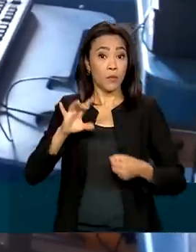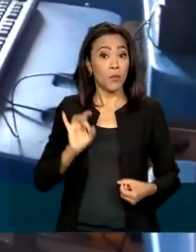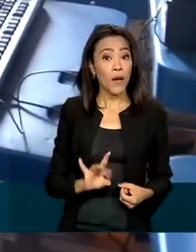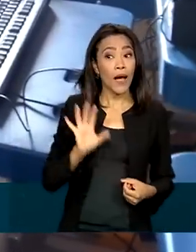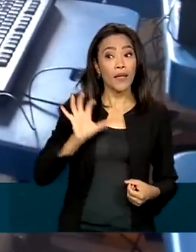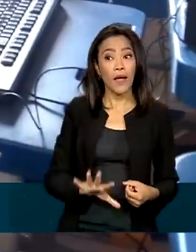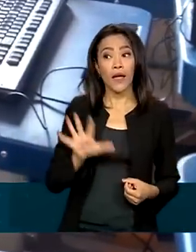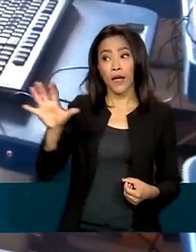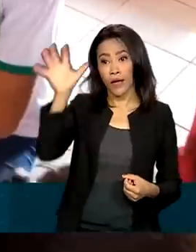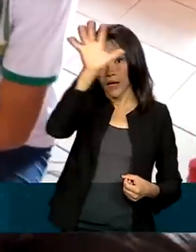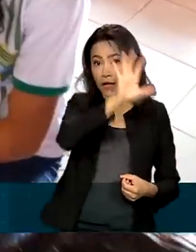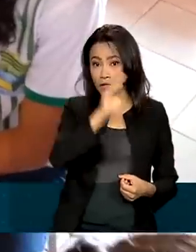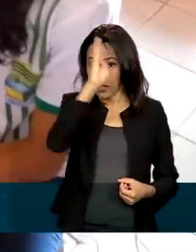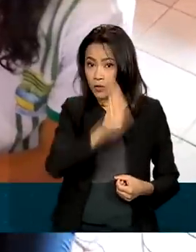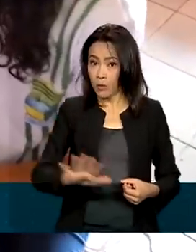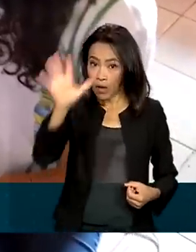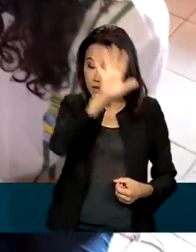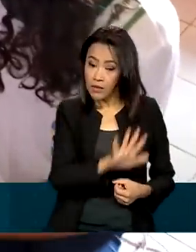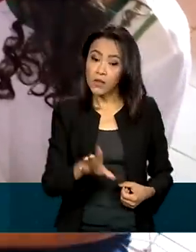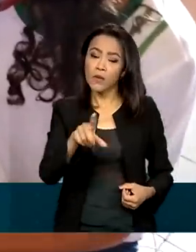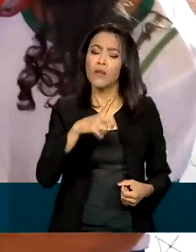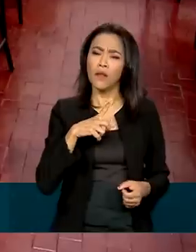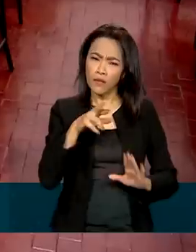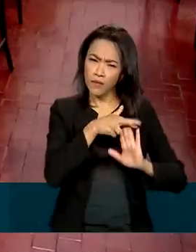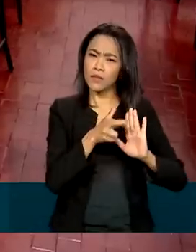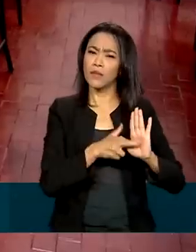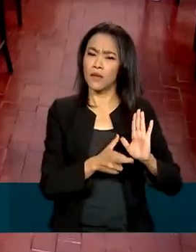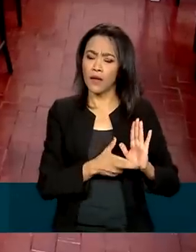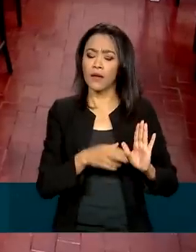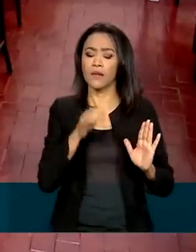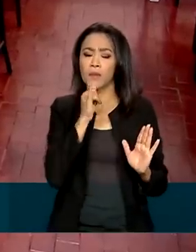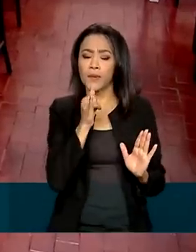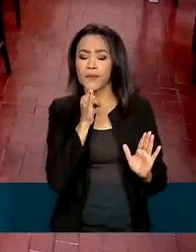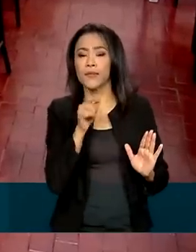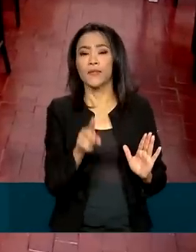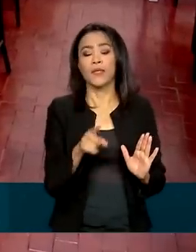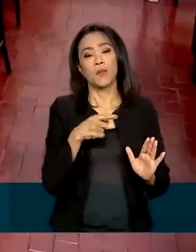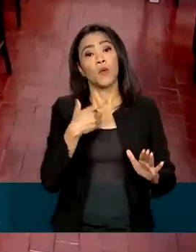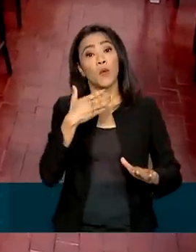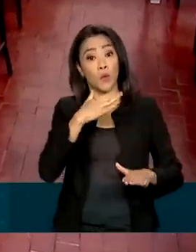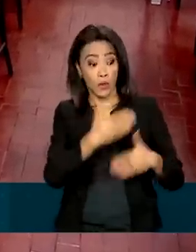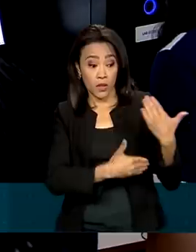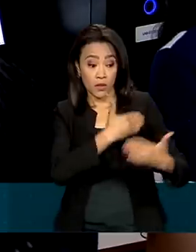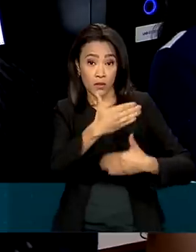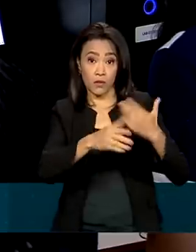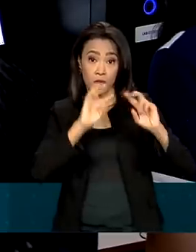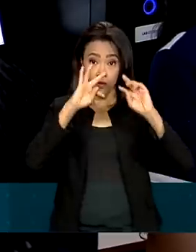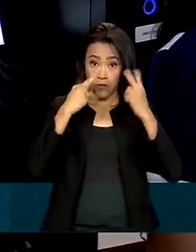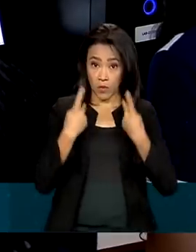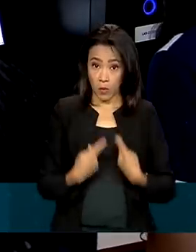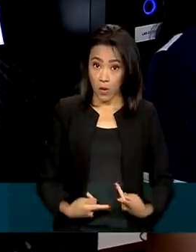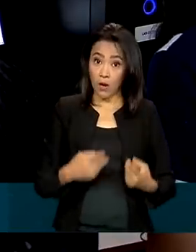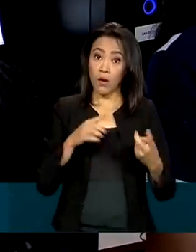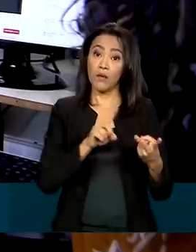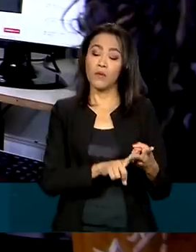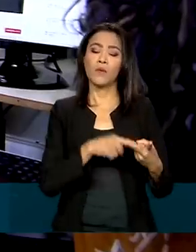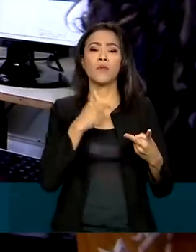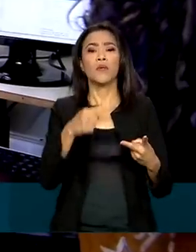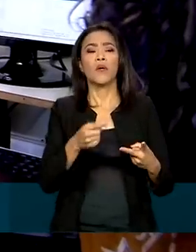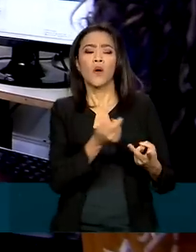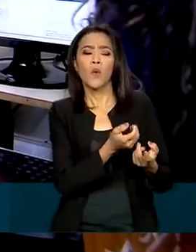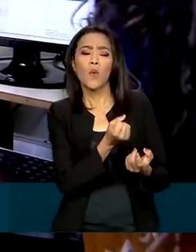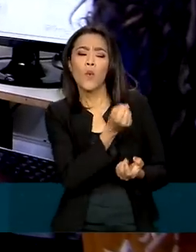levou em consideração alguns critérios, como desenvolvimento humano municipal, percentual de alunos